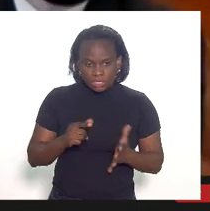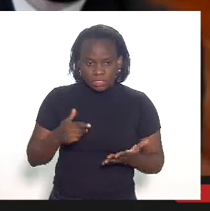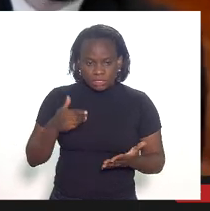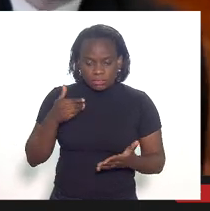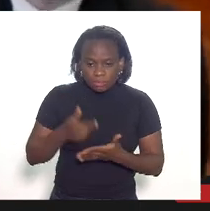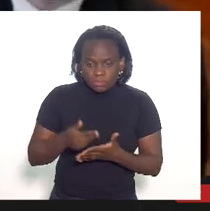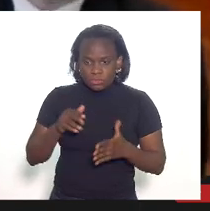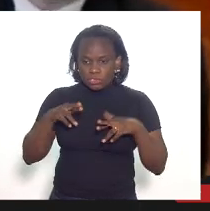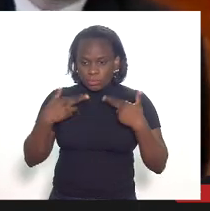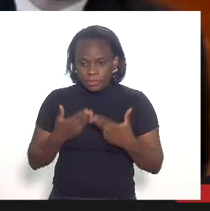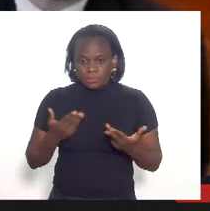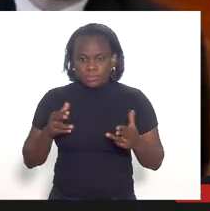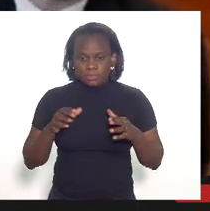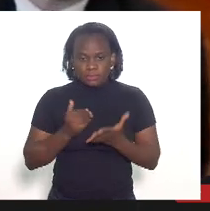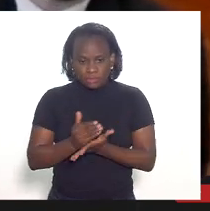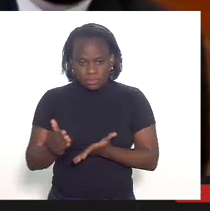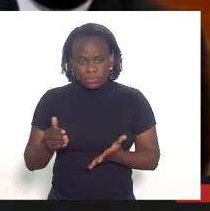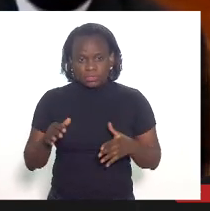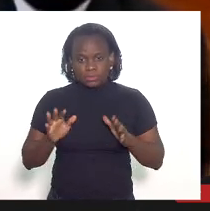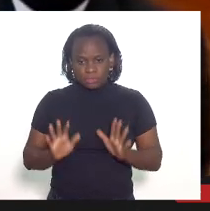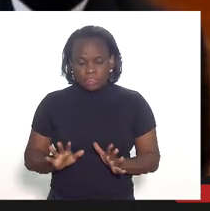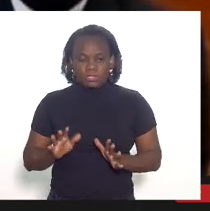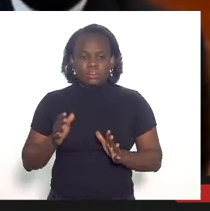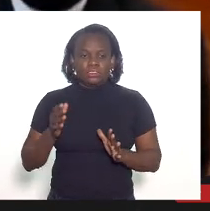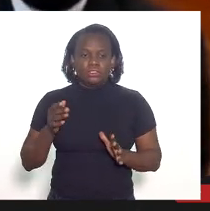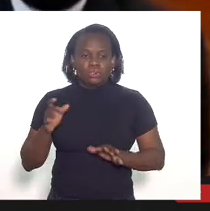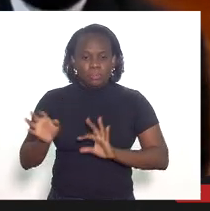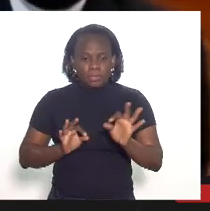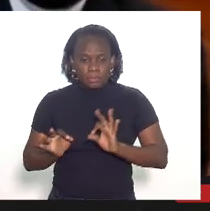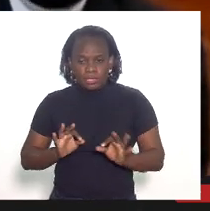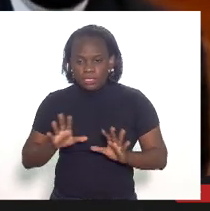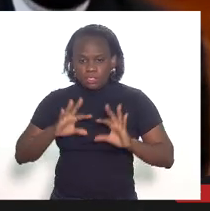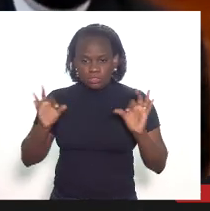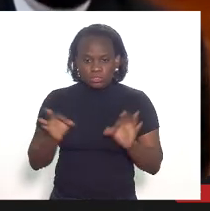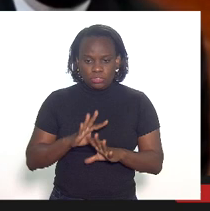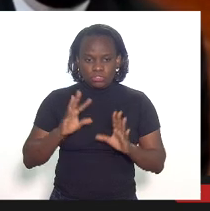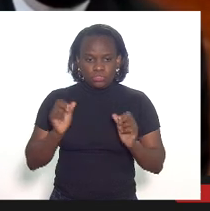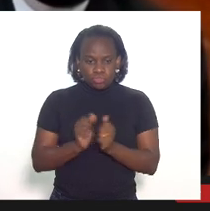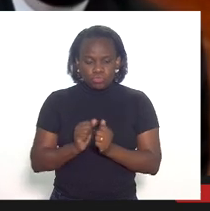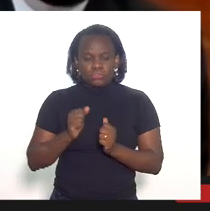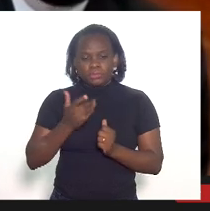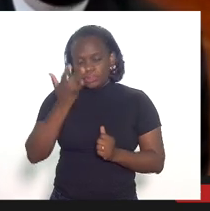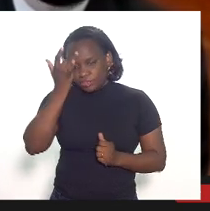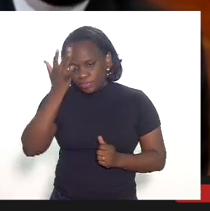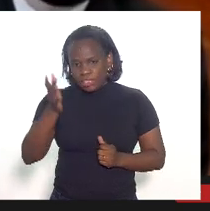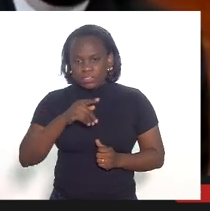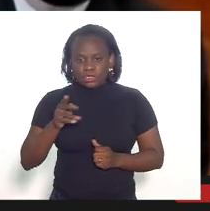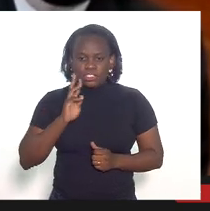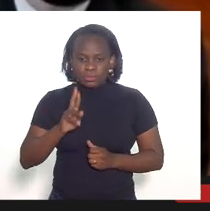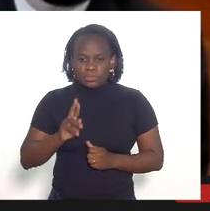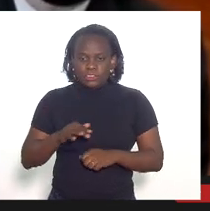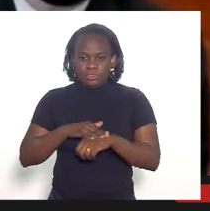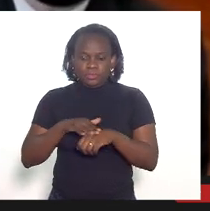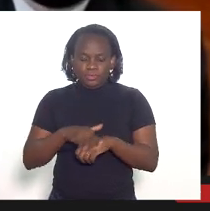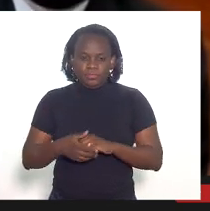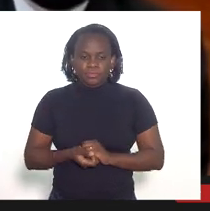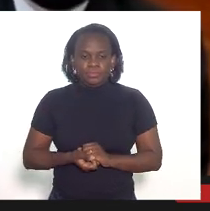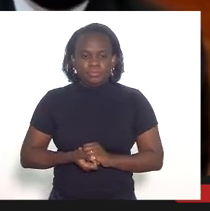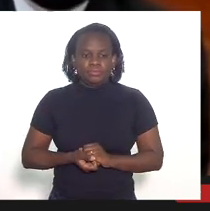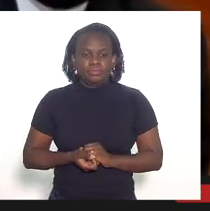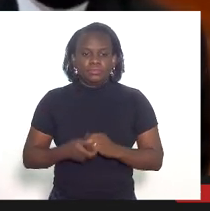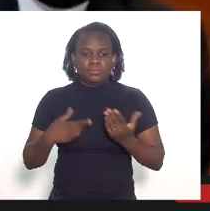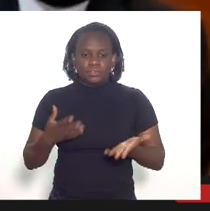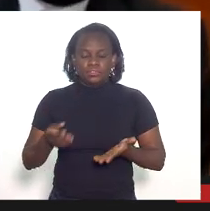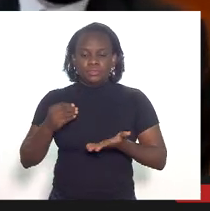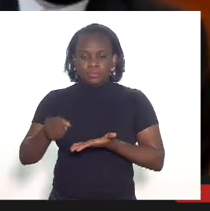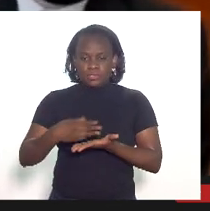da audiência então mas como vai ser feito tudo num pacote só fica bem mais fácil para nós responder então a mensagem